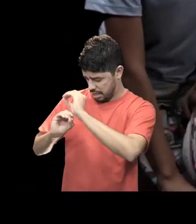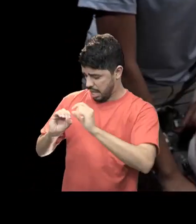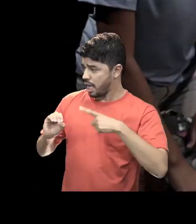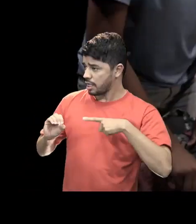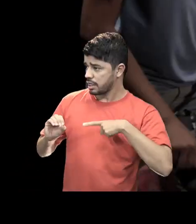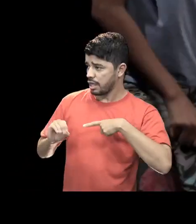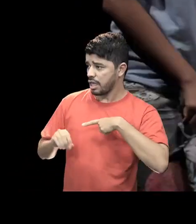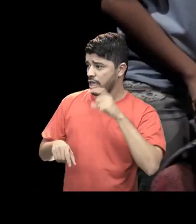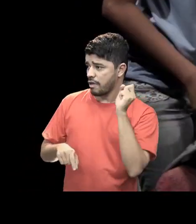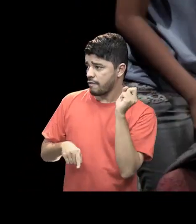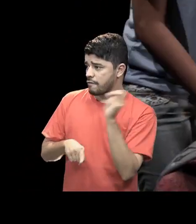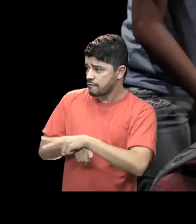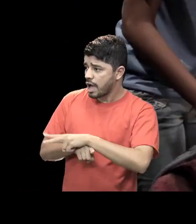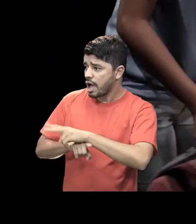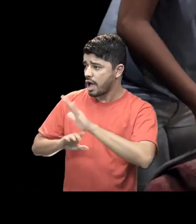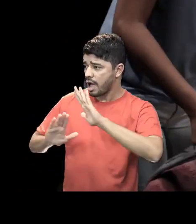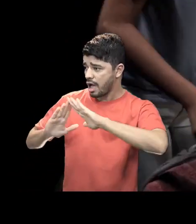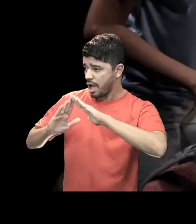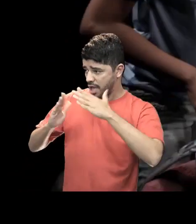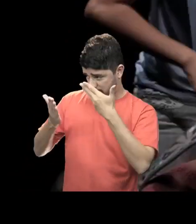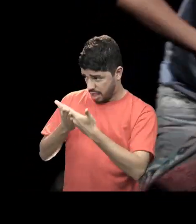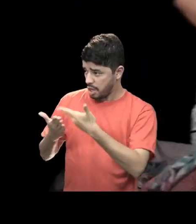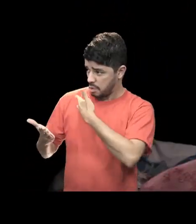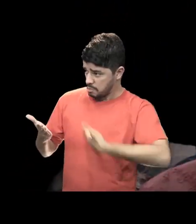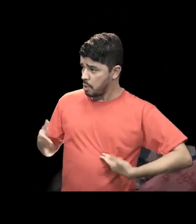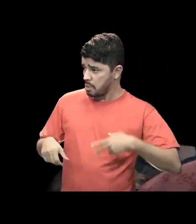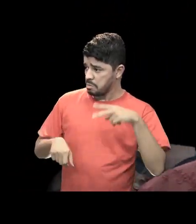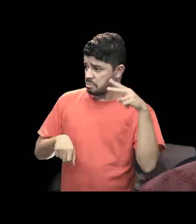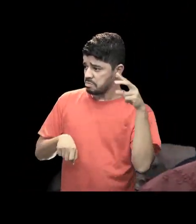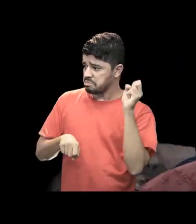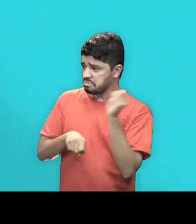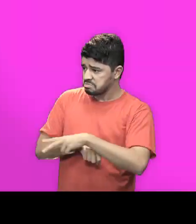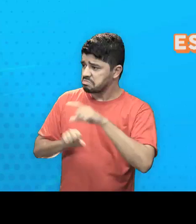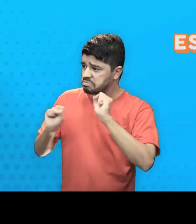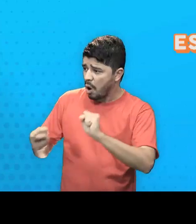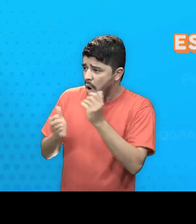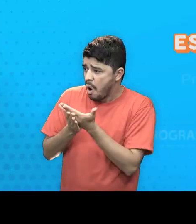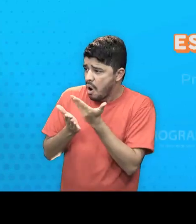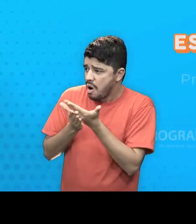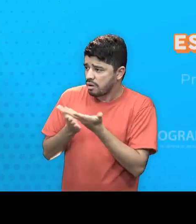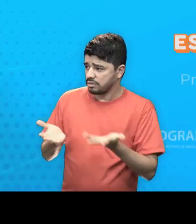Ô mãe, você sabia que a UFG agora reserva vagas para estudantes de escola pública?